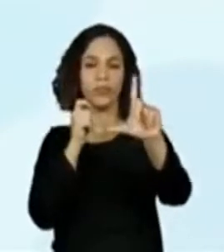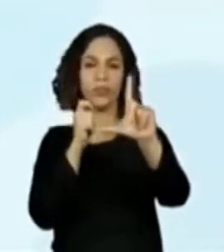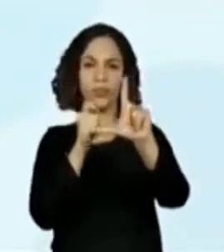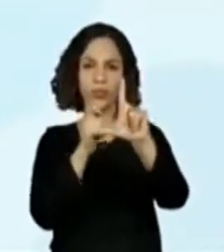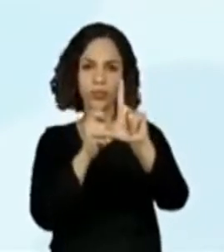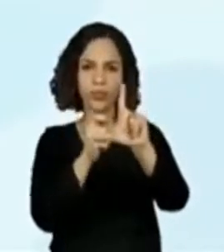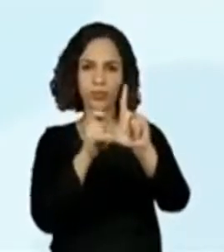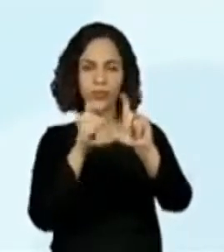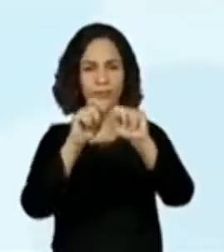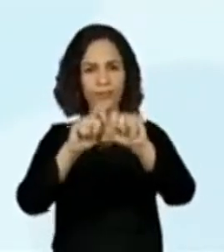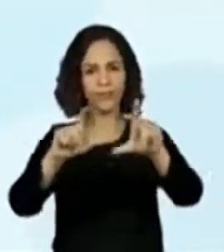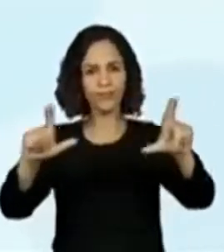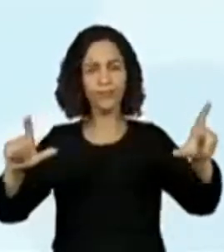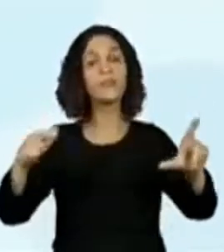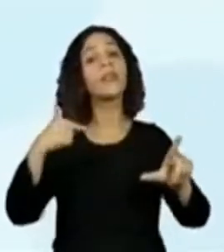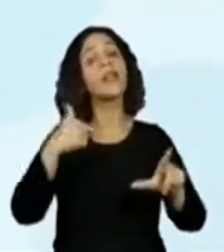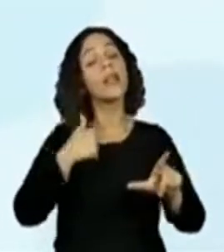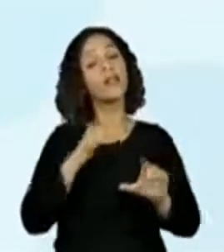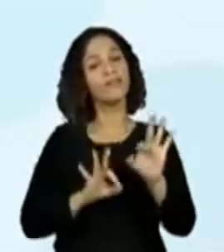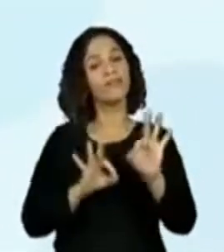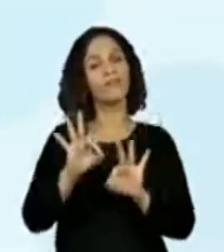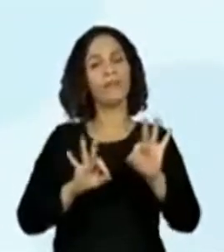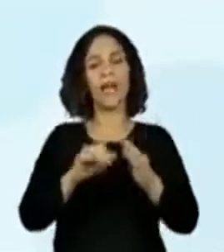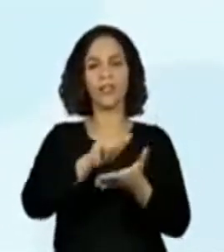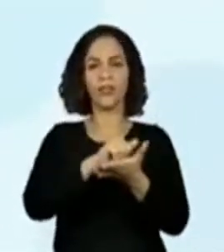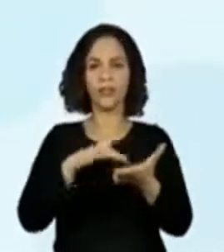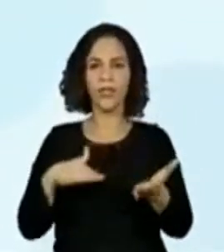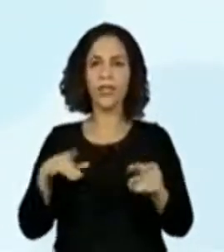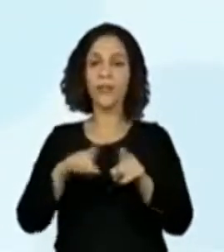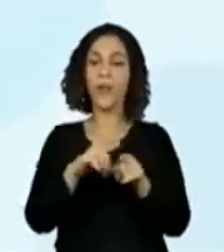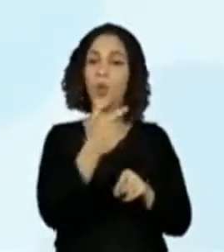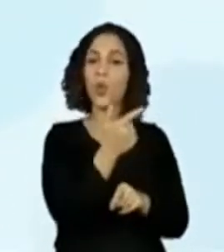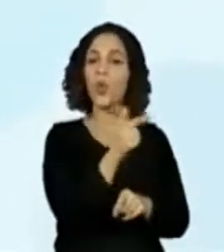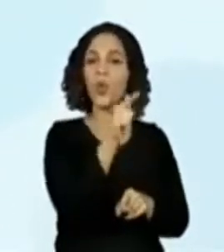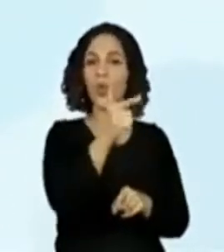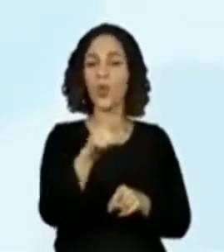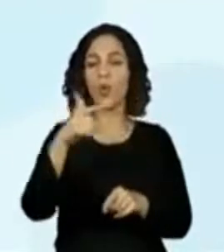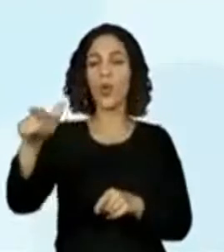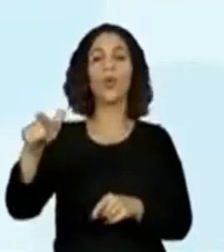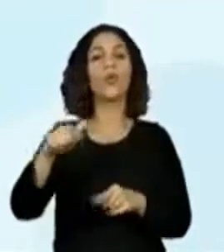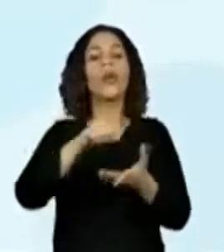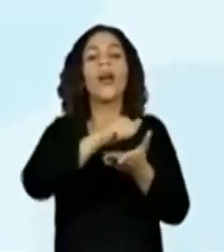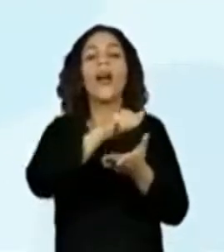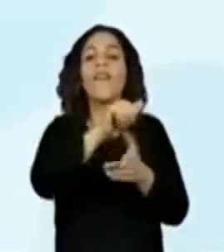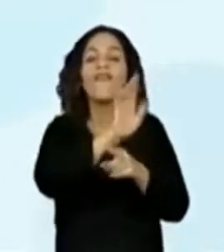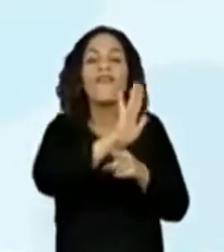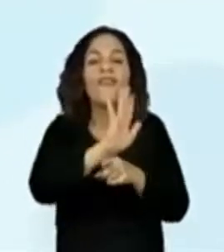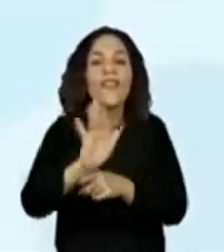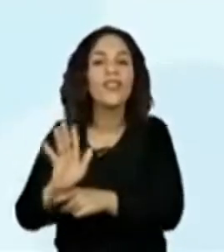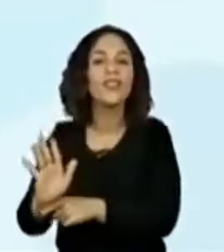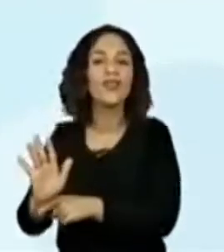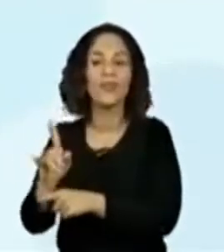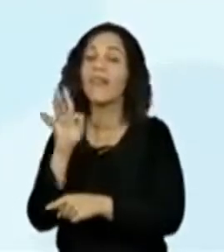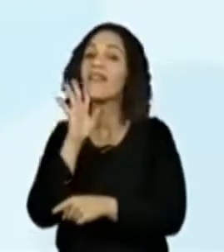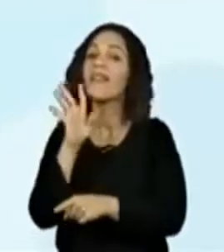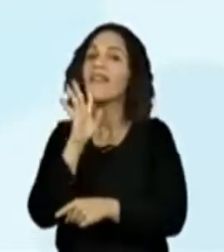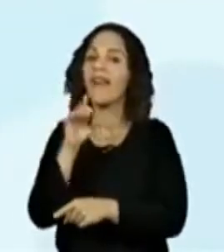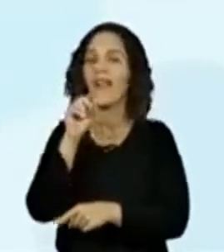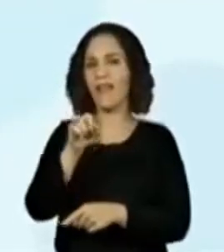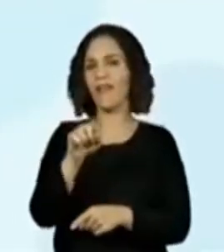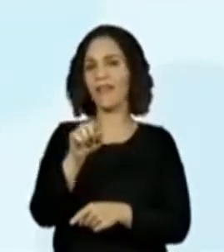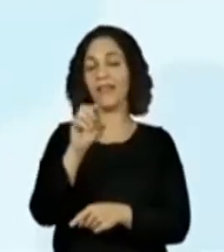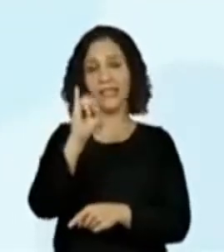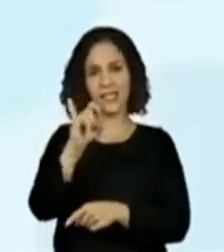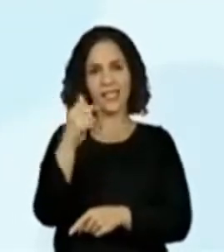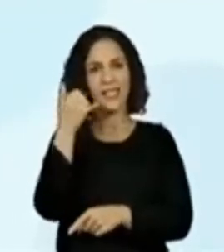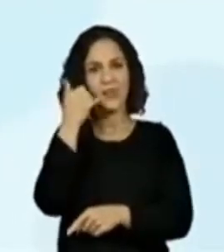professora preparou uma atividade e outros vídeos muito legais sobre outros espaços de vivências. Se você